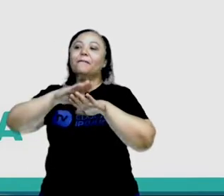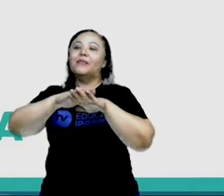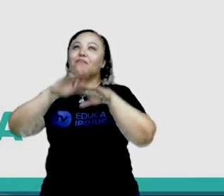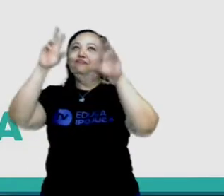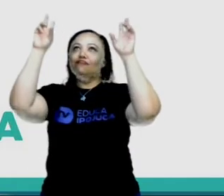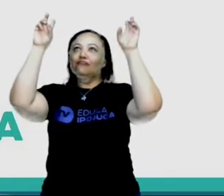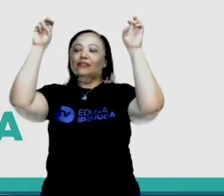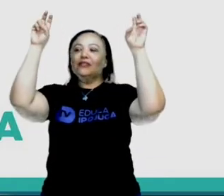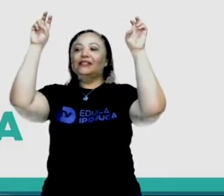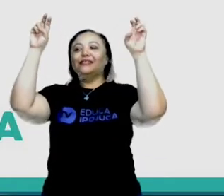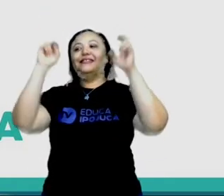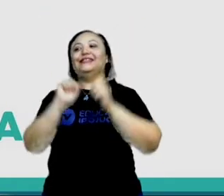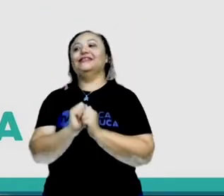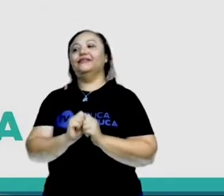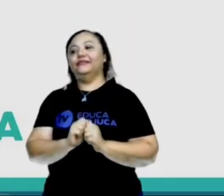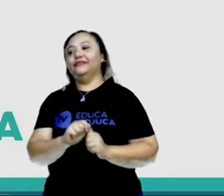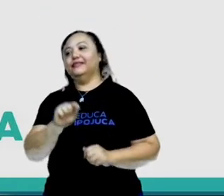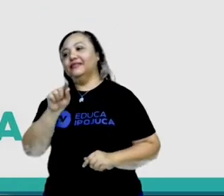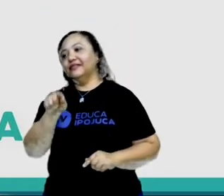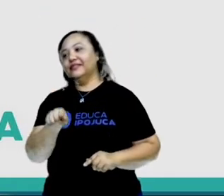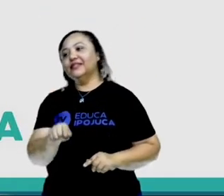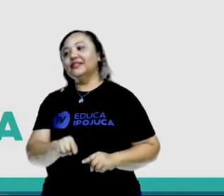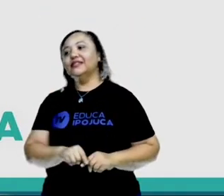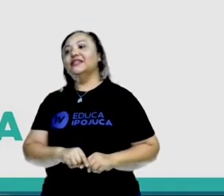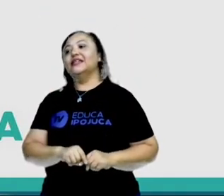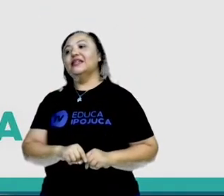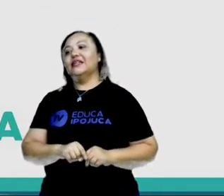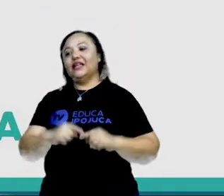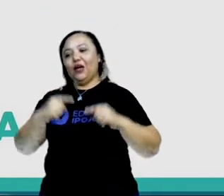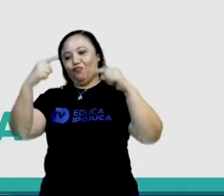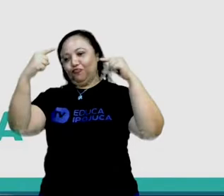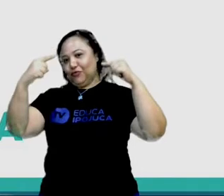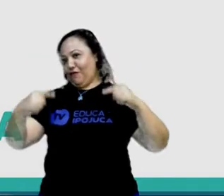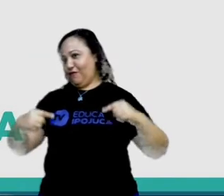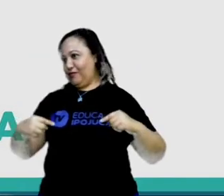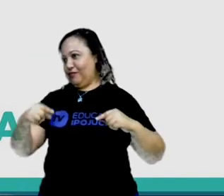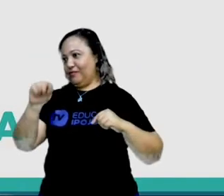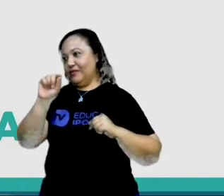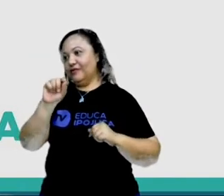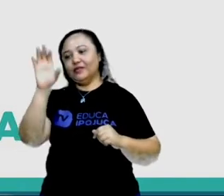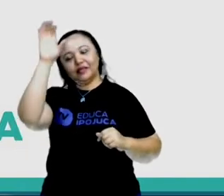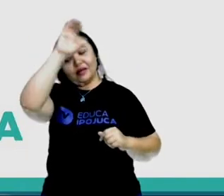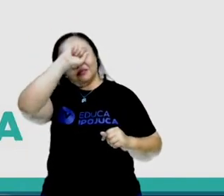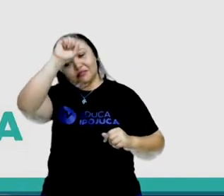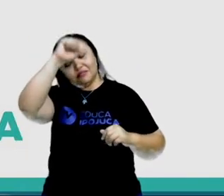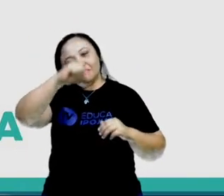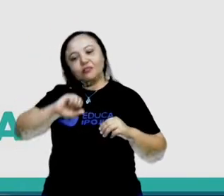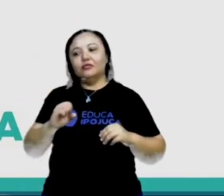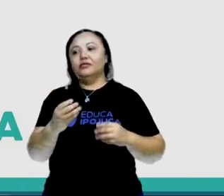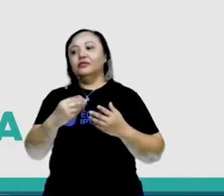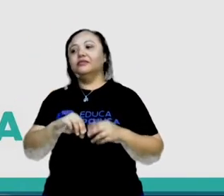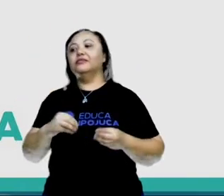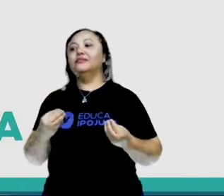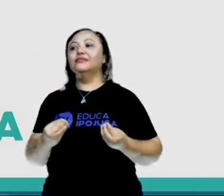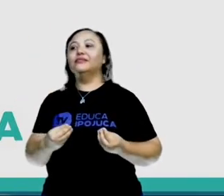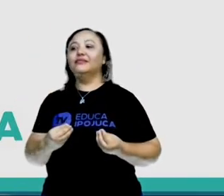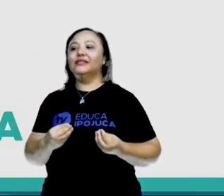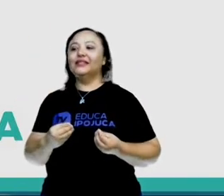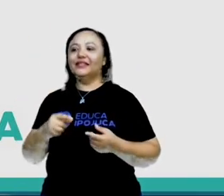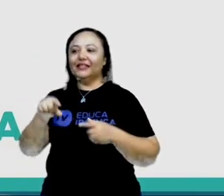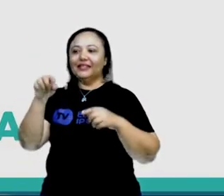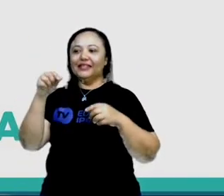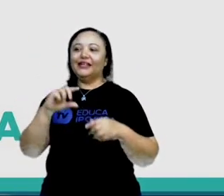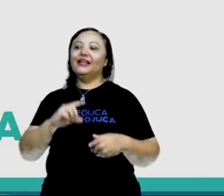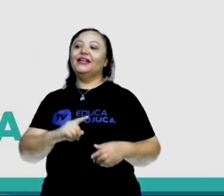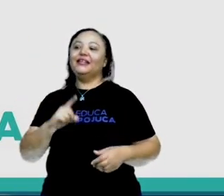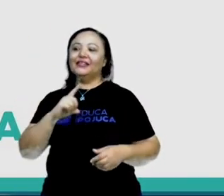super legal que vai desafiar vocês bastante, eu tenho certeza, mas que vocês vão aprender muito bem e isso